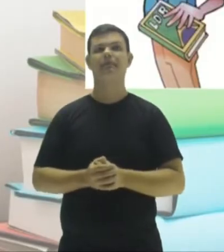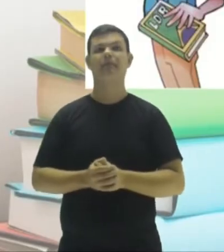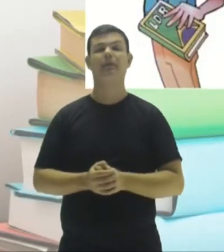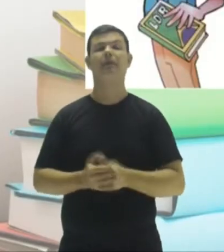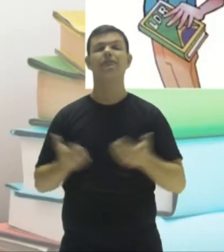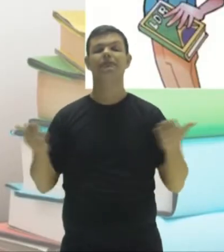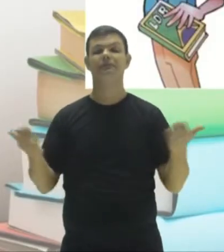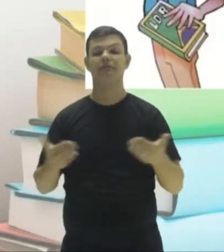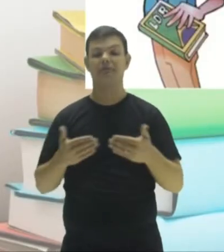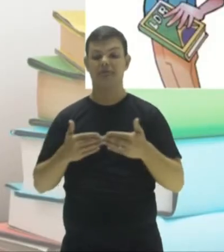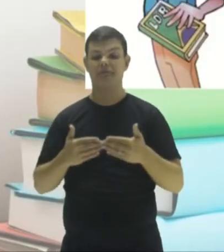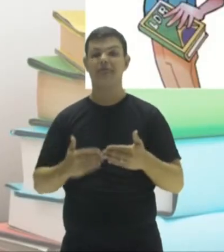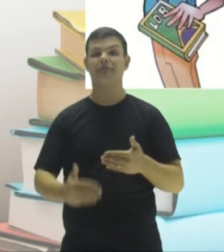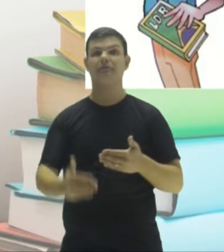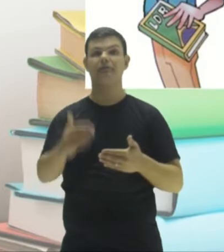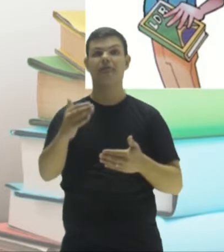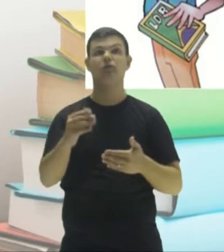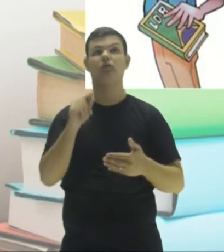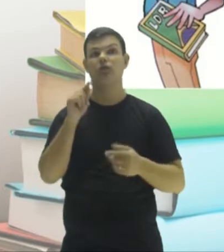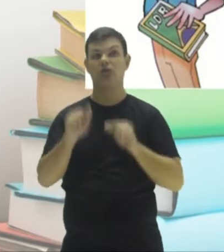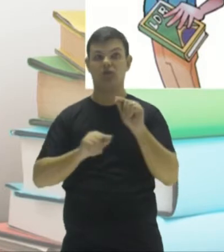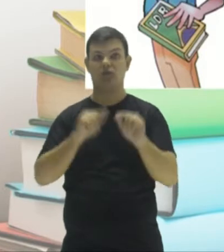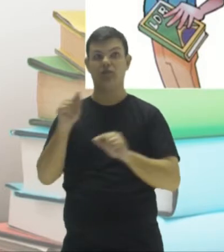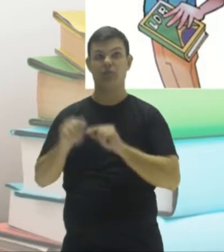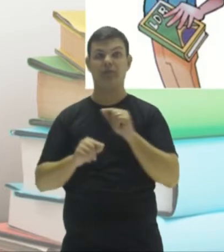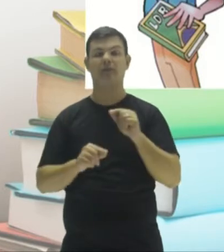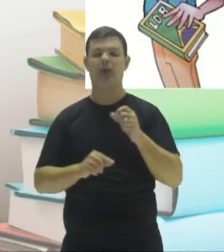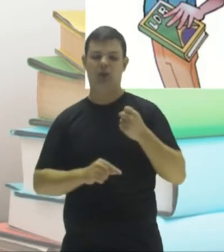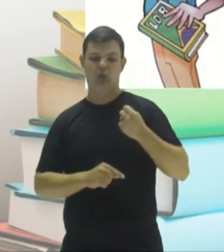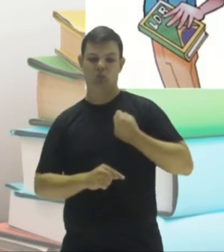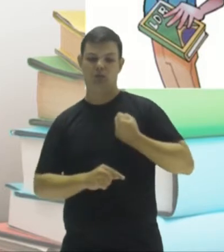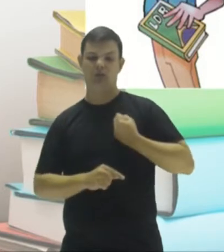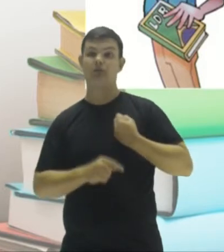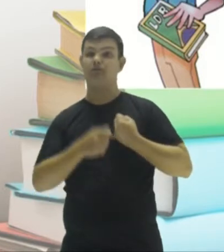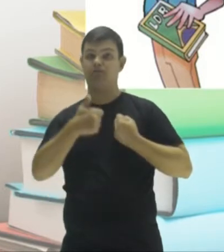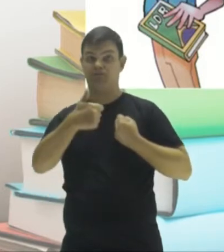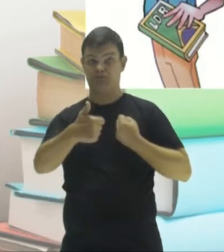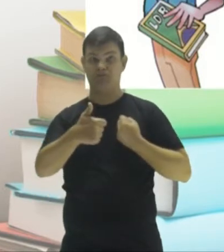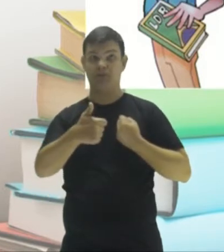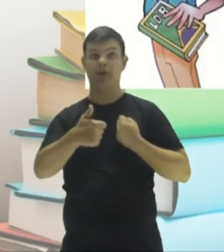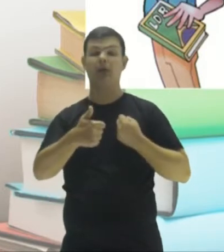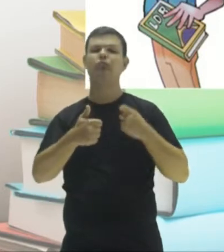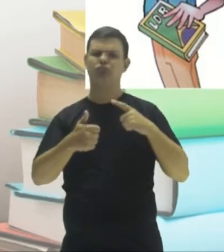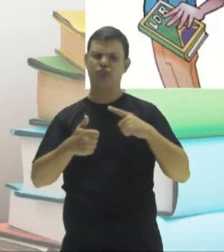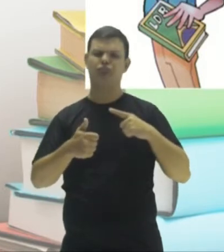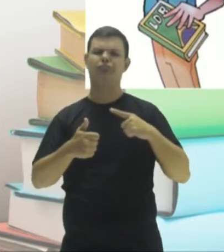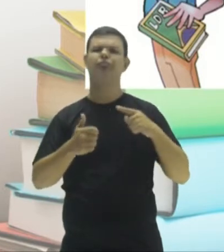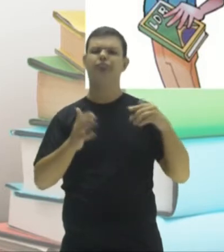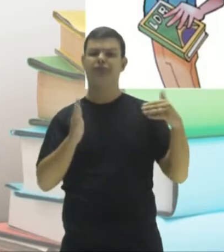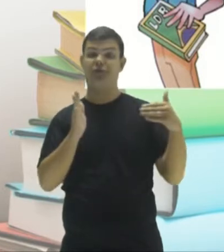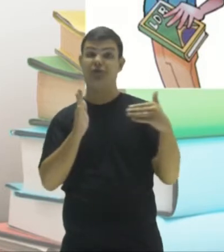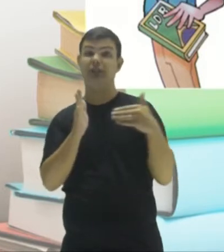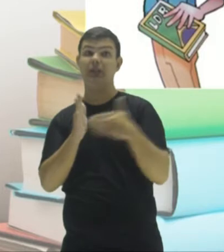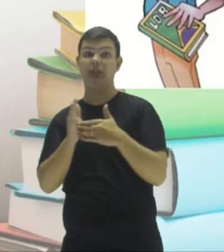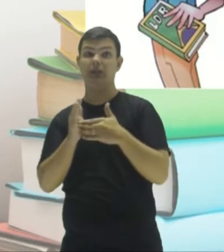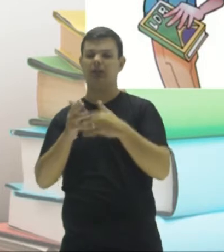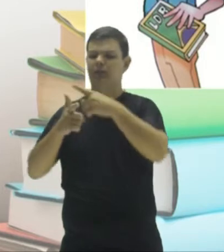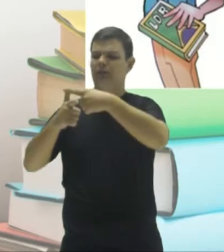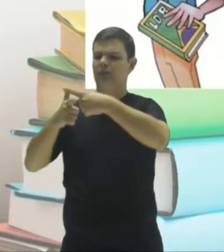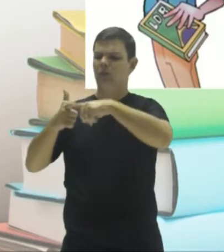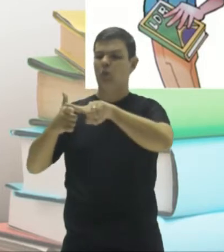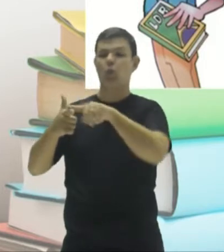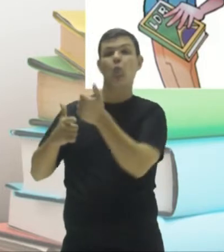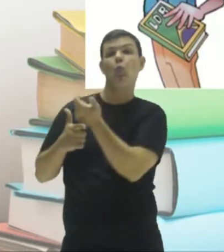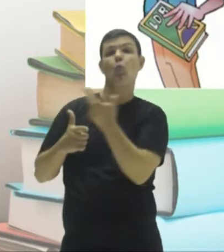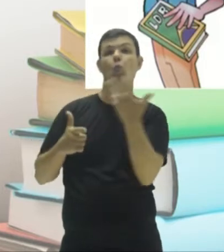Agora, nós vamos trabalhar, tá? O número natural tem uma quantidade finita de divisores. Isto é, podemos